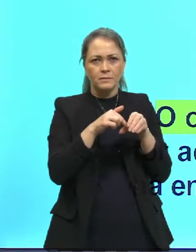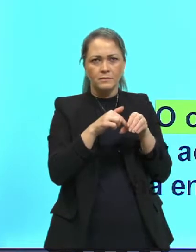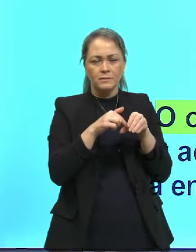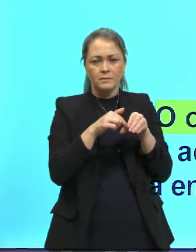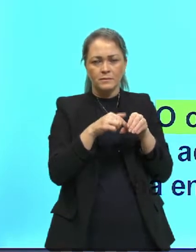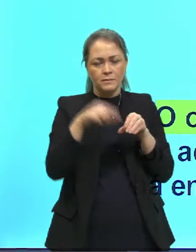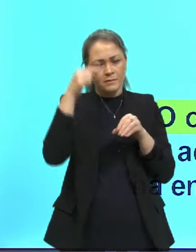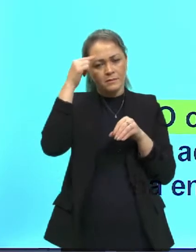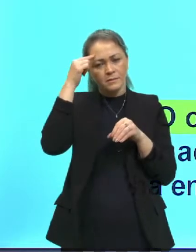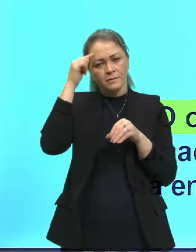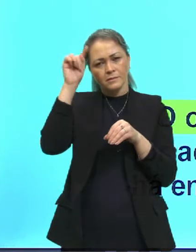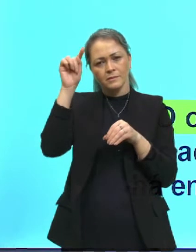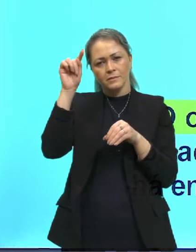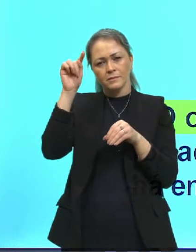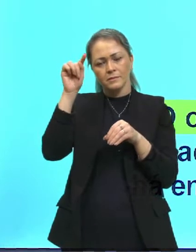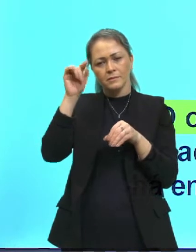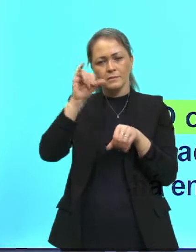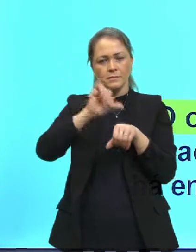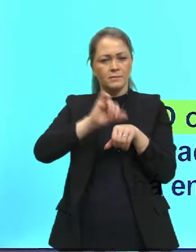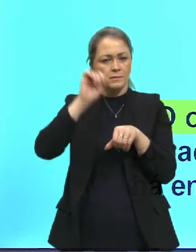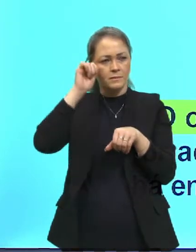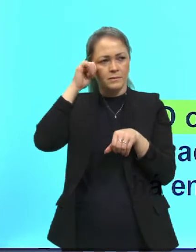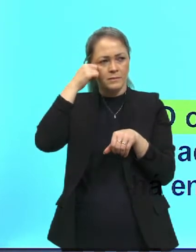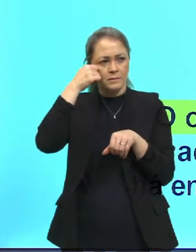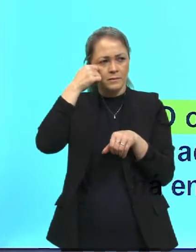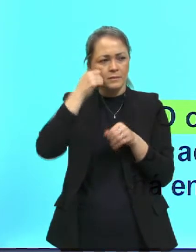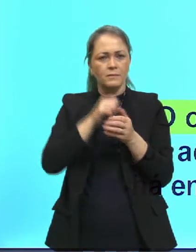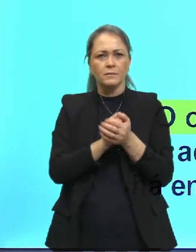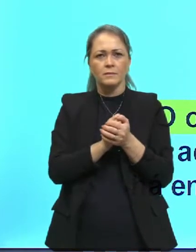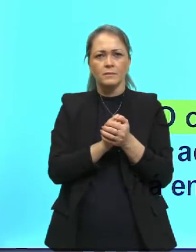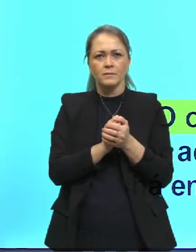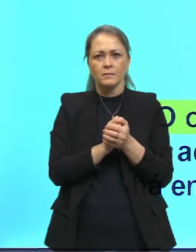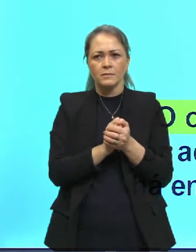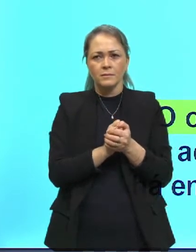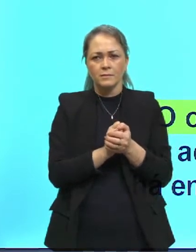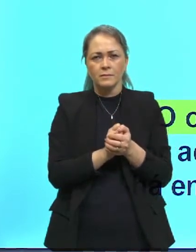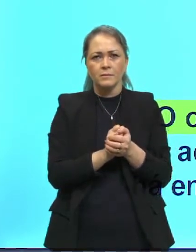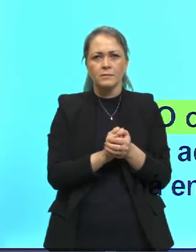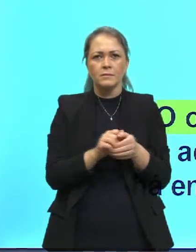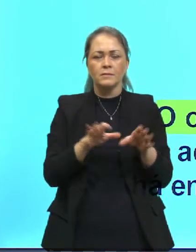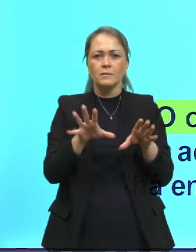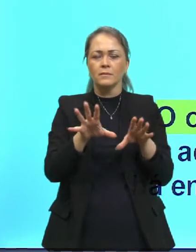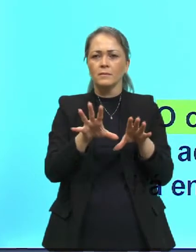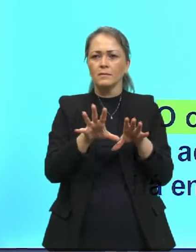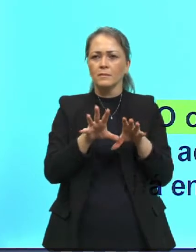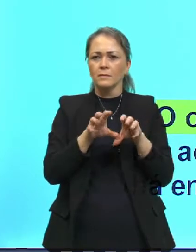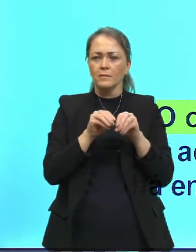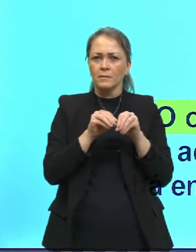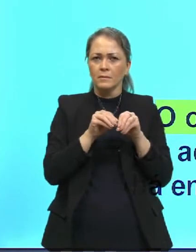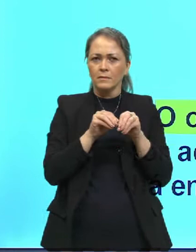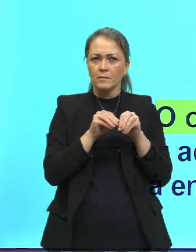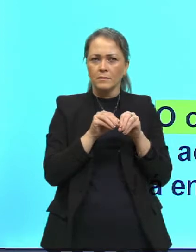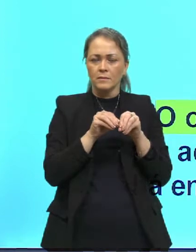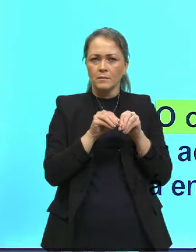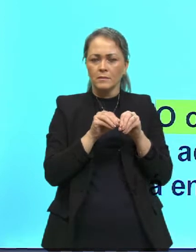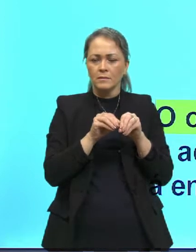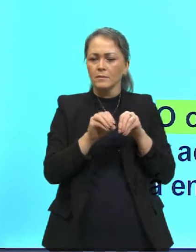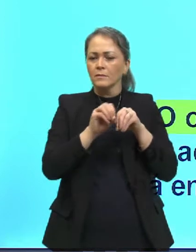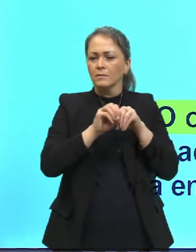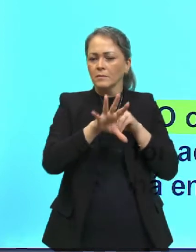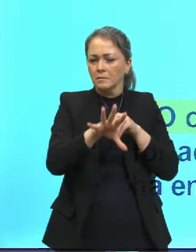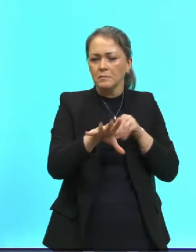idealização desse corpo negro que absorve perfeitamente e emite perfeitamente. Certo?